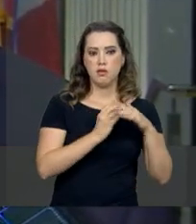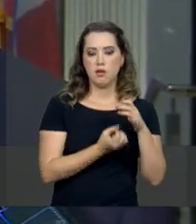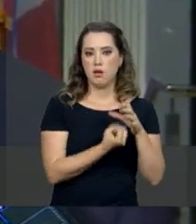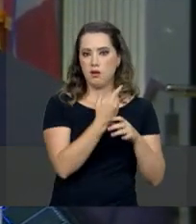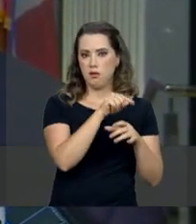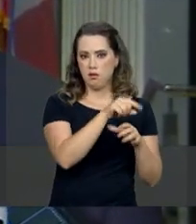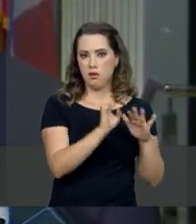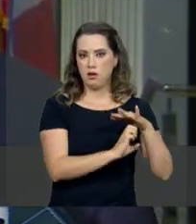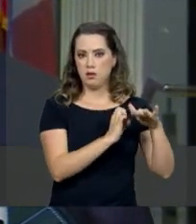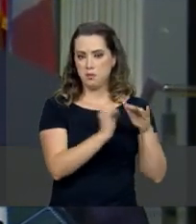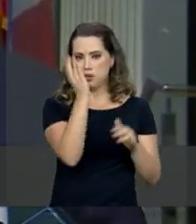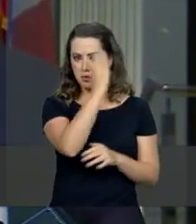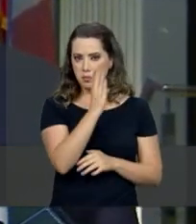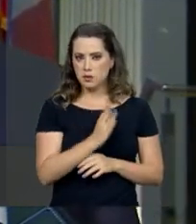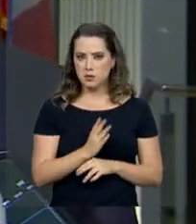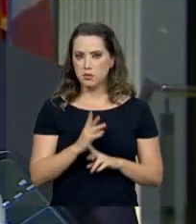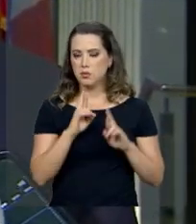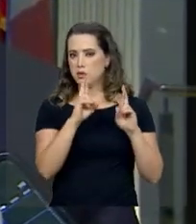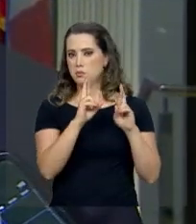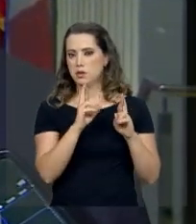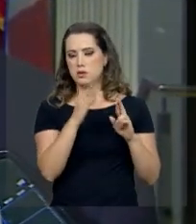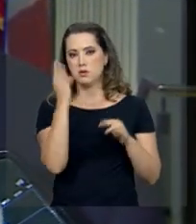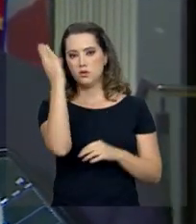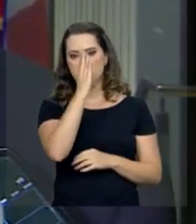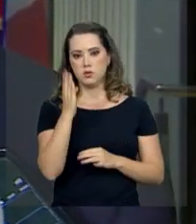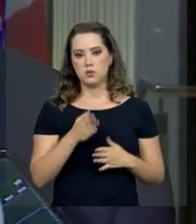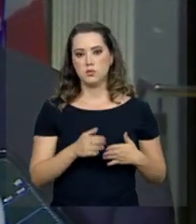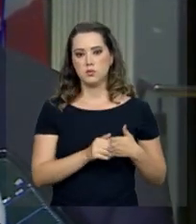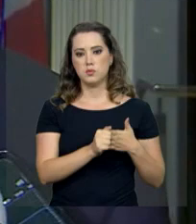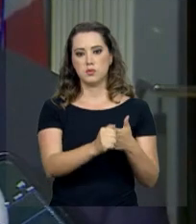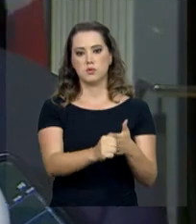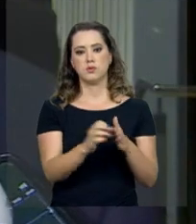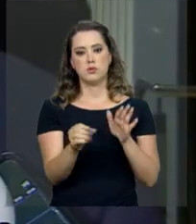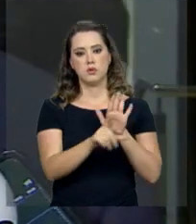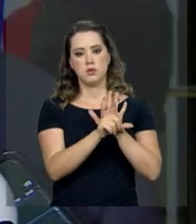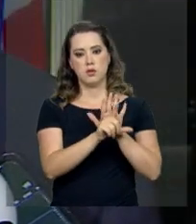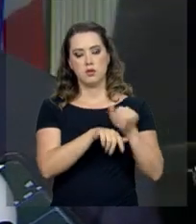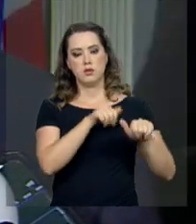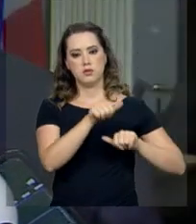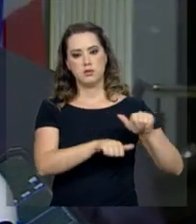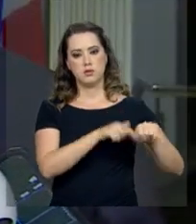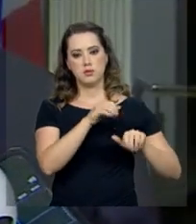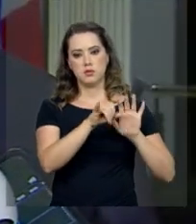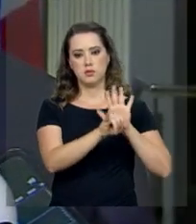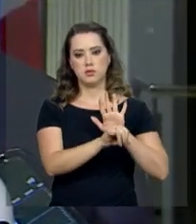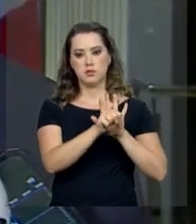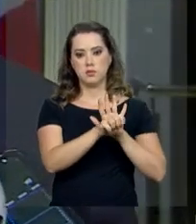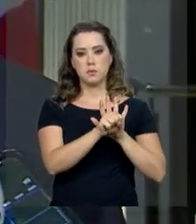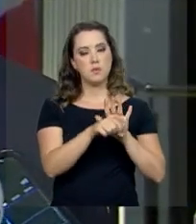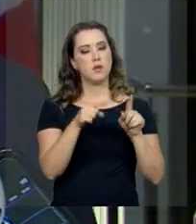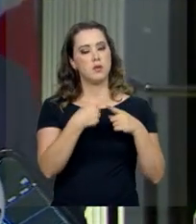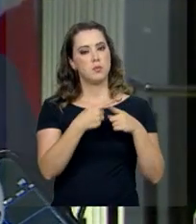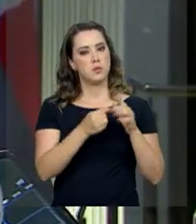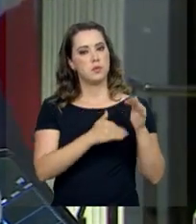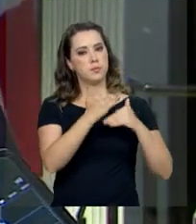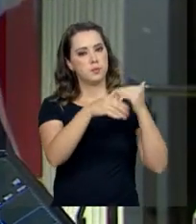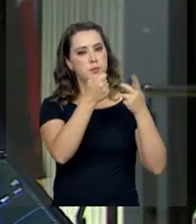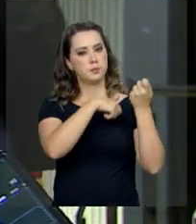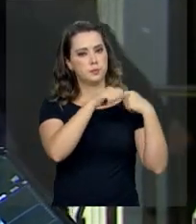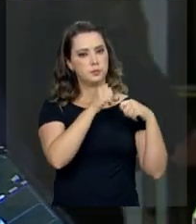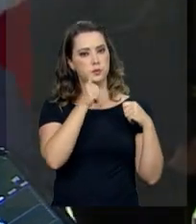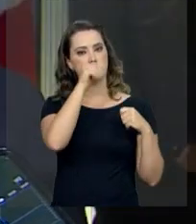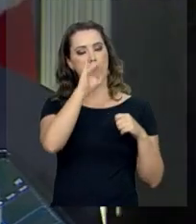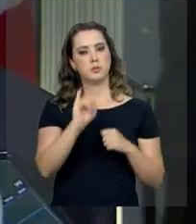expectativa, e isso foi dito, que o Brasil siga na sua agenda de reforma, porque é isso que vai fazer a economia crescer mais e ter mais